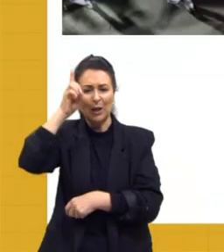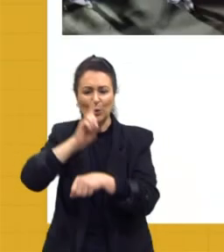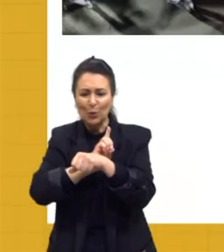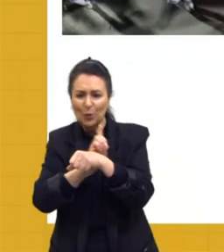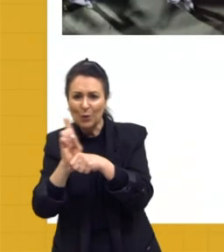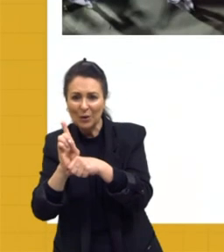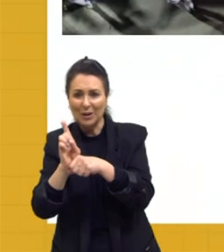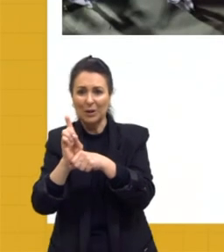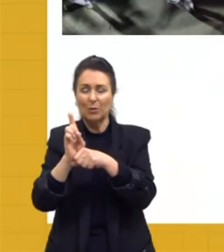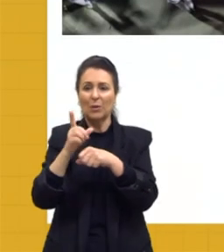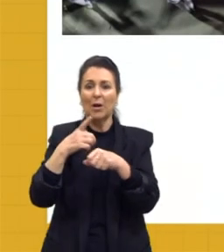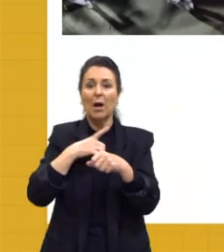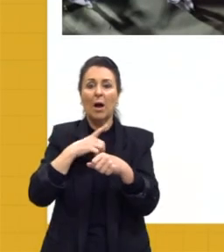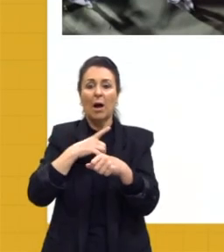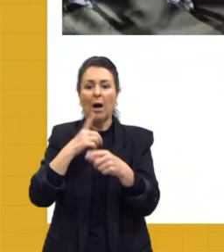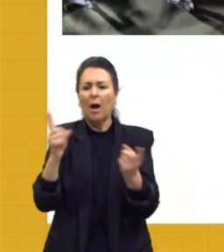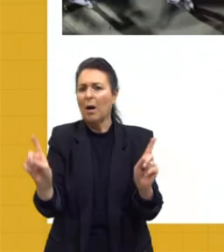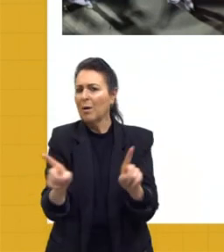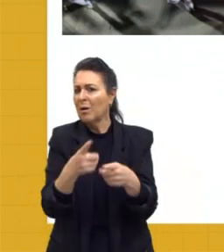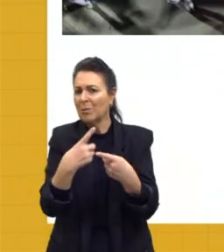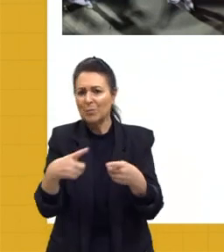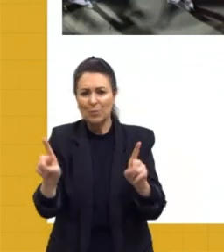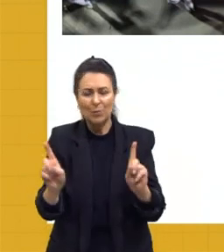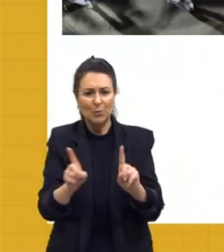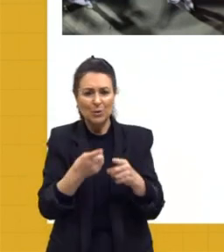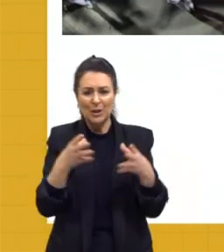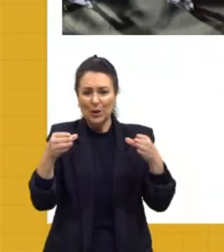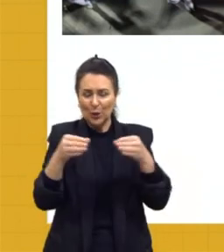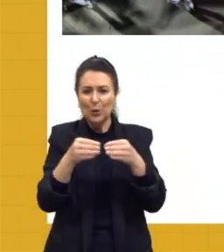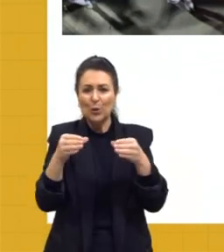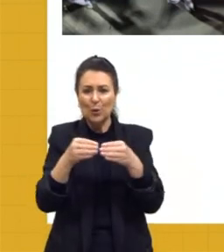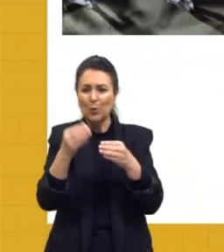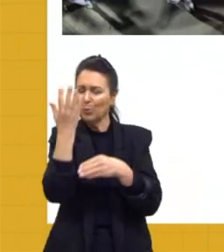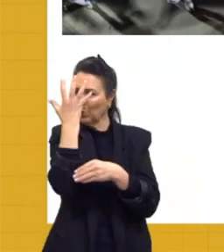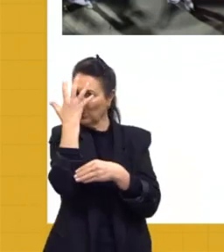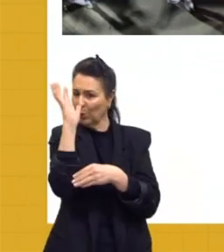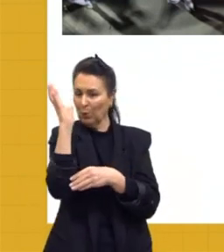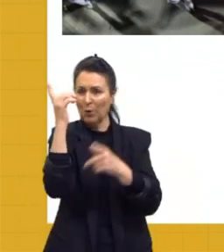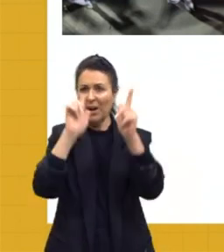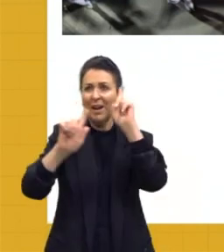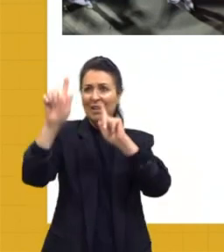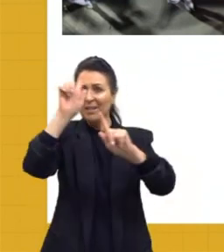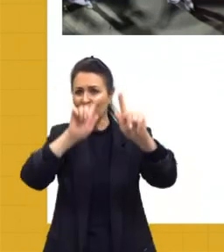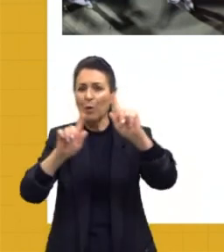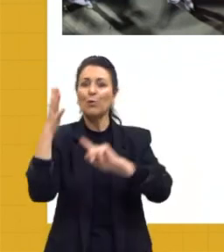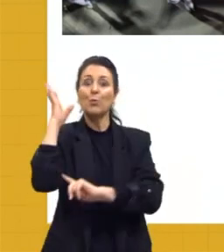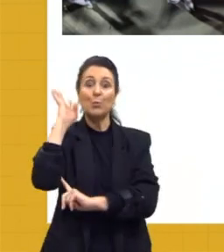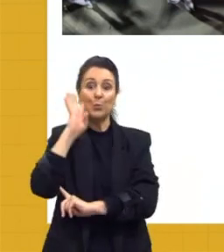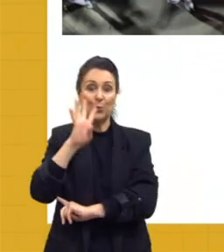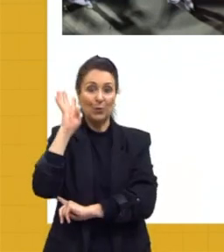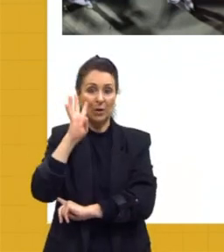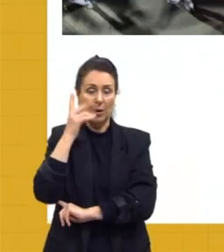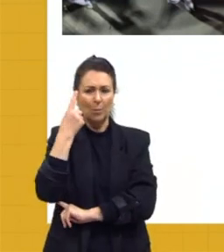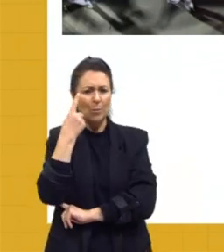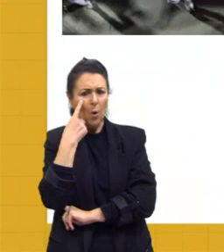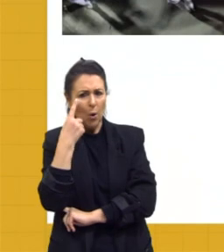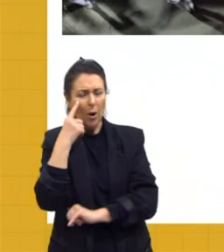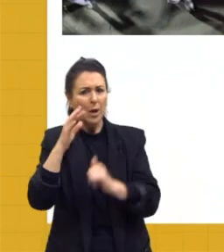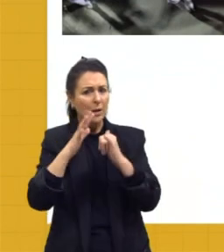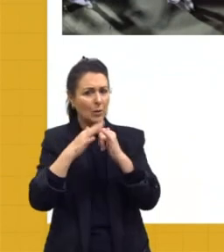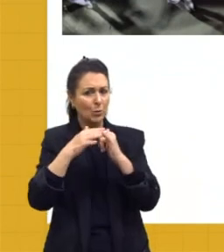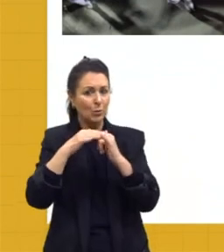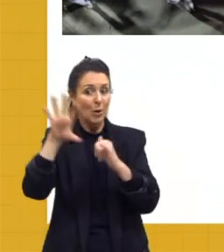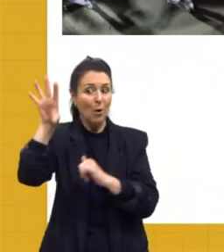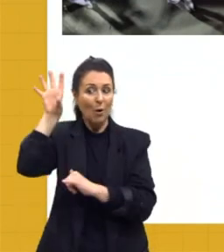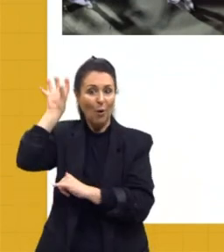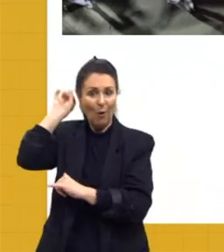O enredo deles, maravilhoso, perfeito. A gente falou um pouquinho desse enredo na primeira aula. Mas coloquem no YouTube, escutem esse